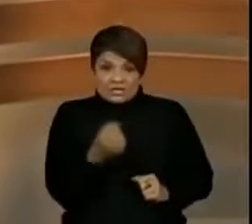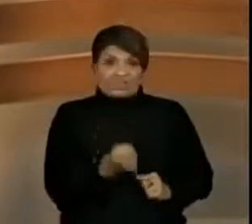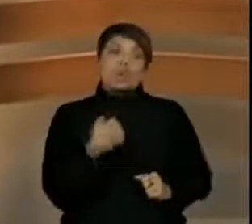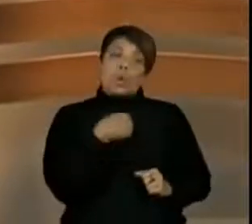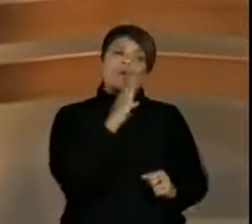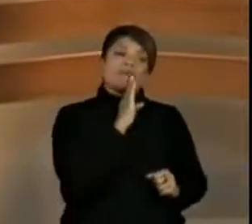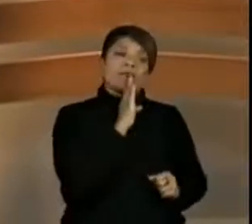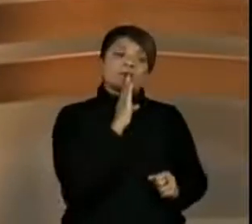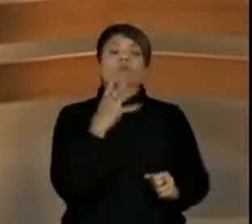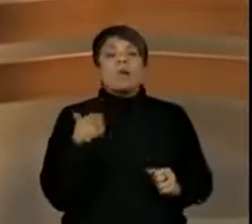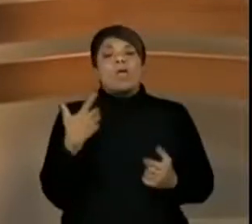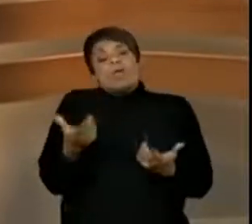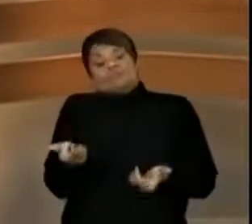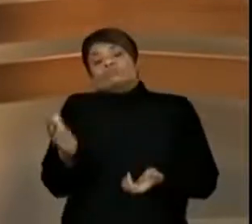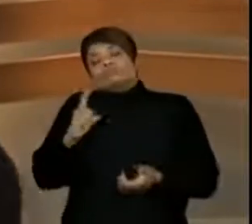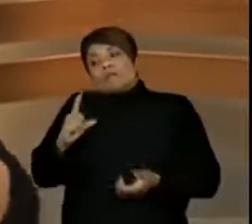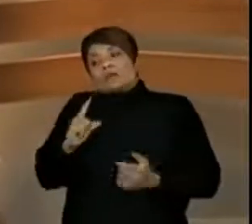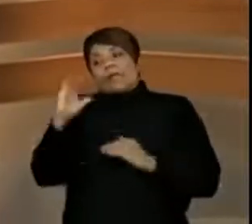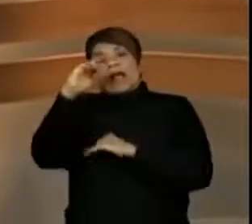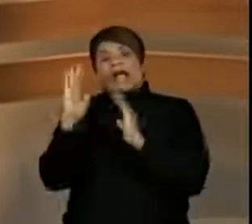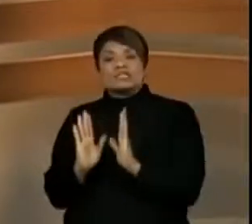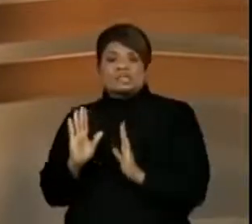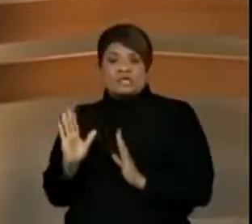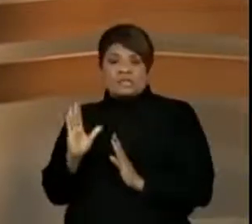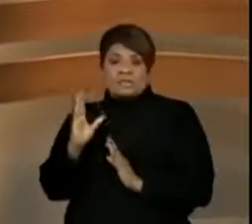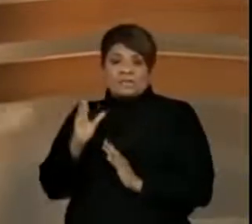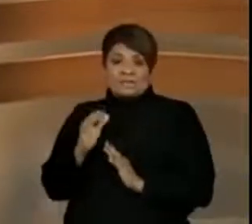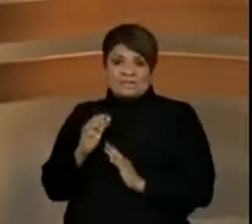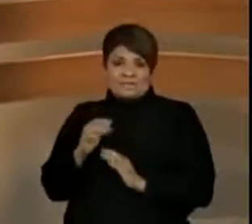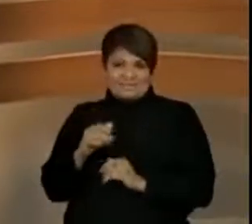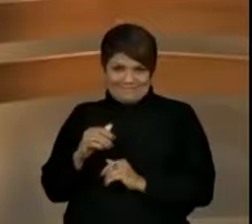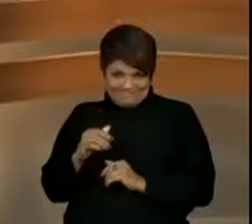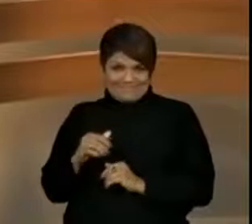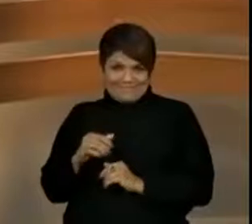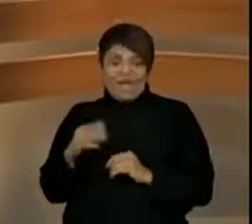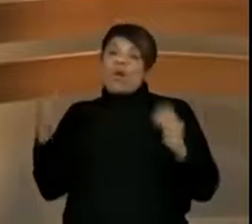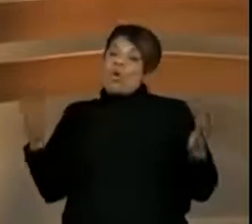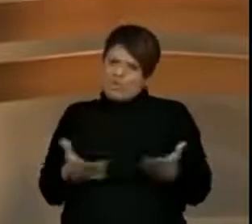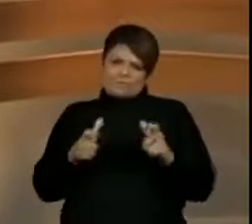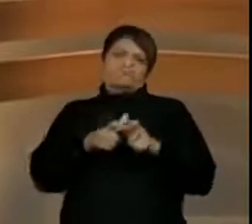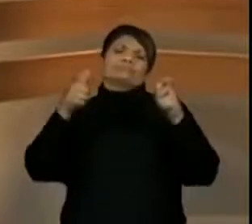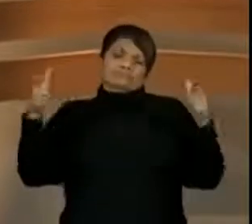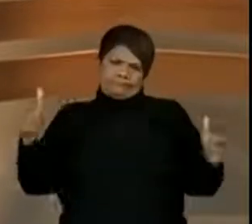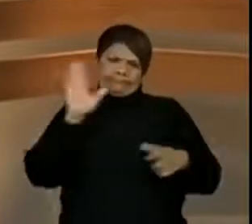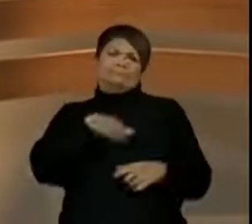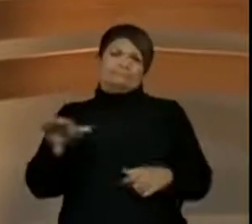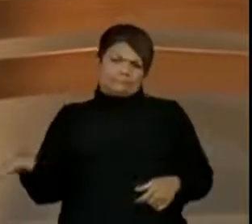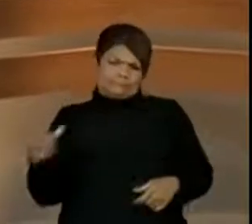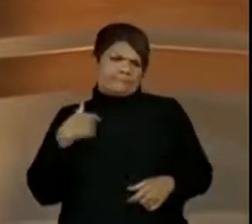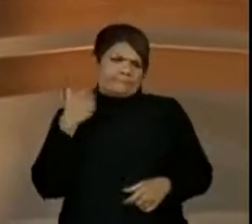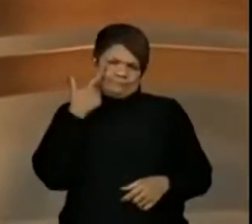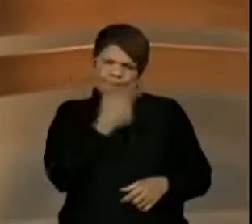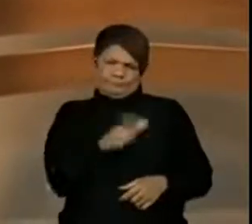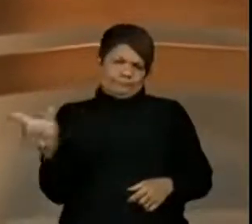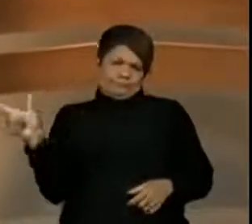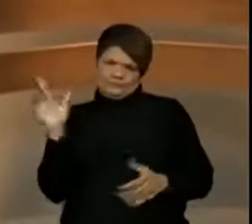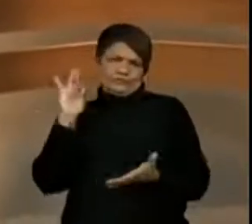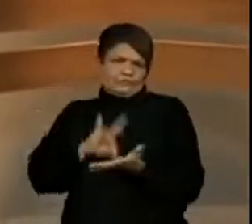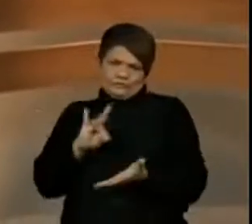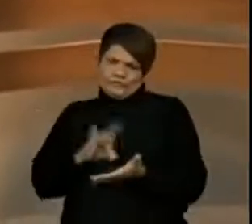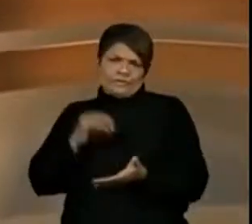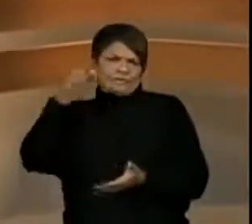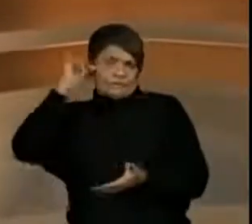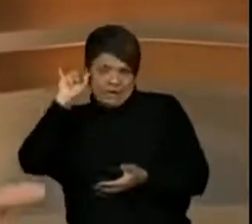era em caixinha. Hoje, a maioria das crianças nunca viu uma vaca de